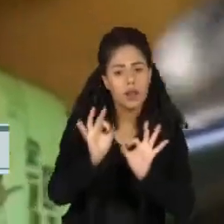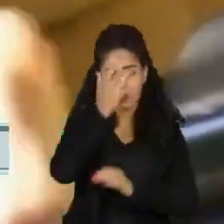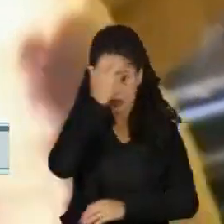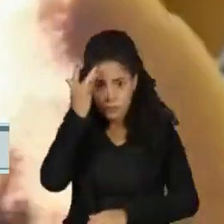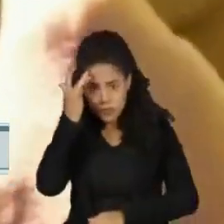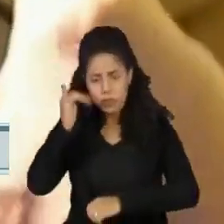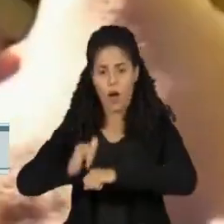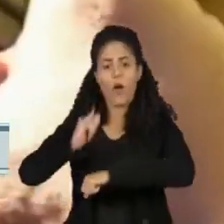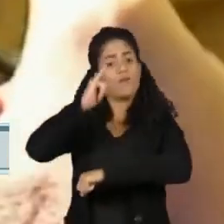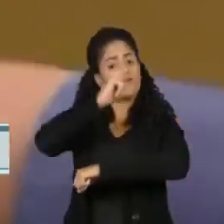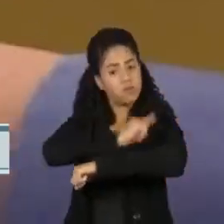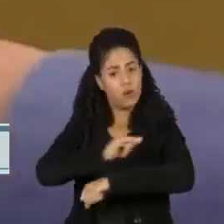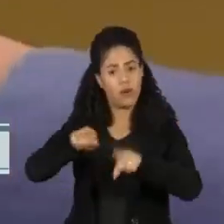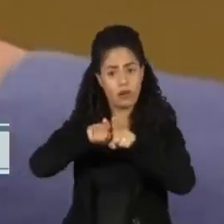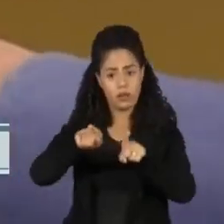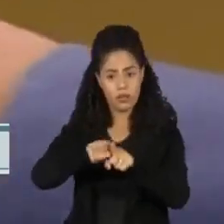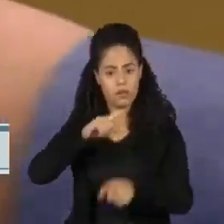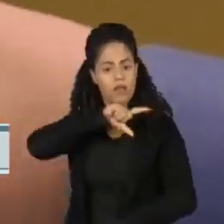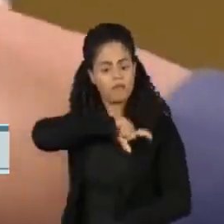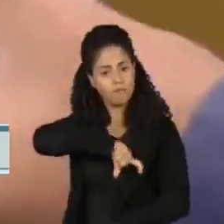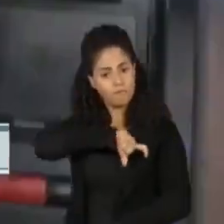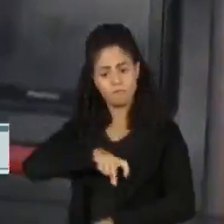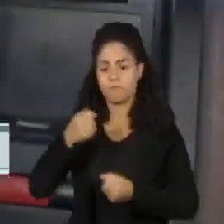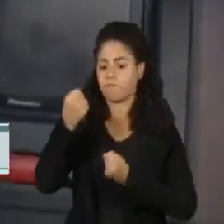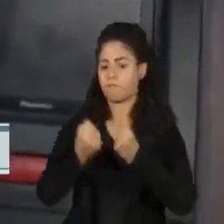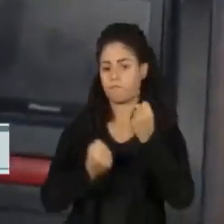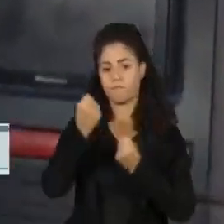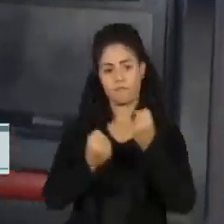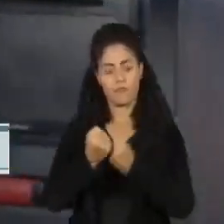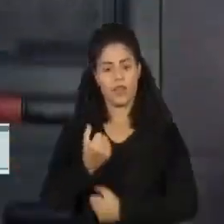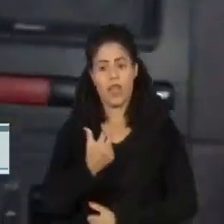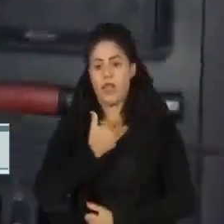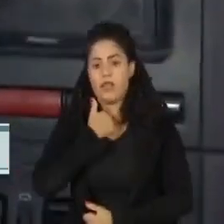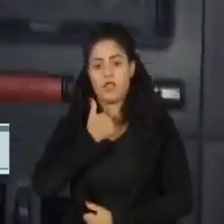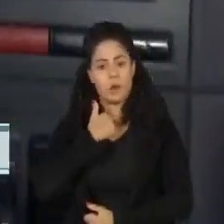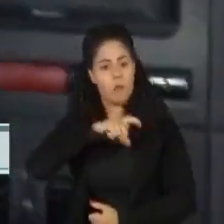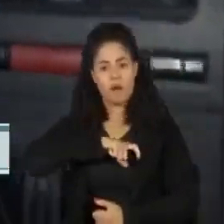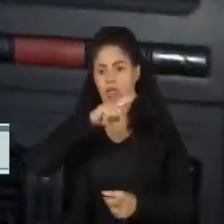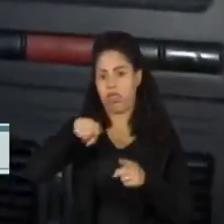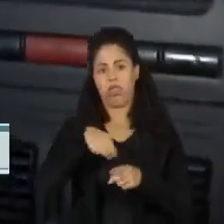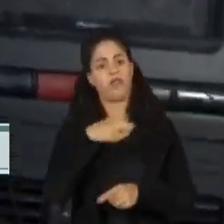usa a carteira de habilitação para trabalhar, por exemplo, não poderá ter o documento apreendido.